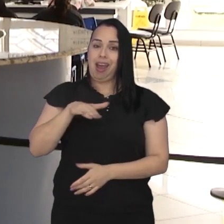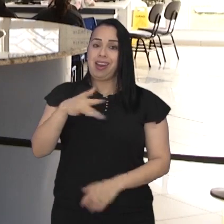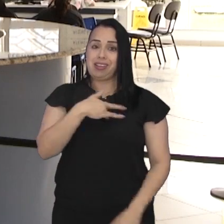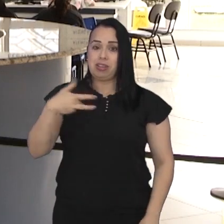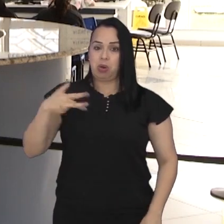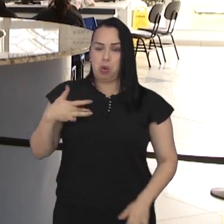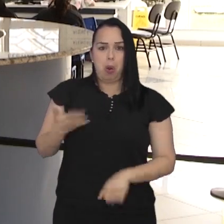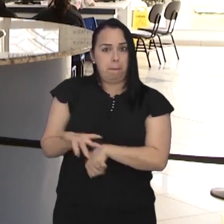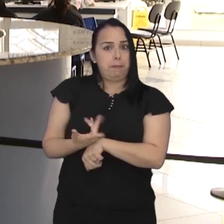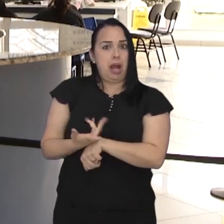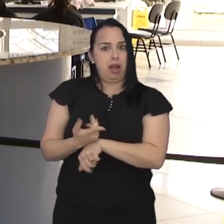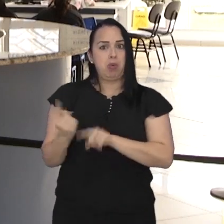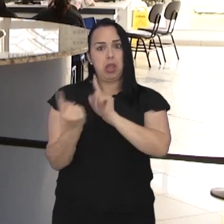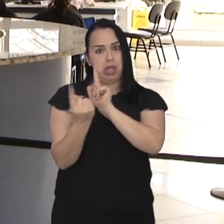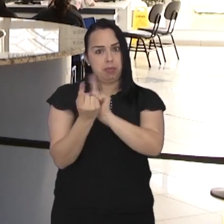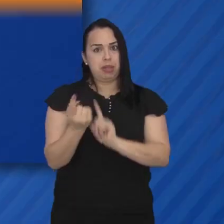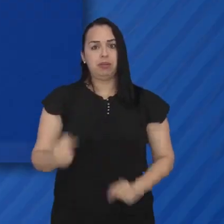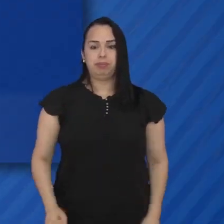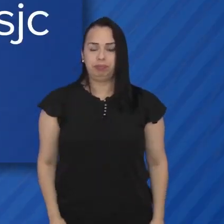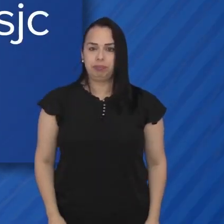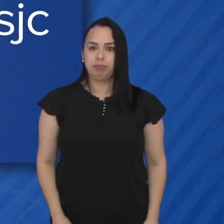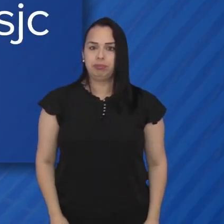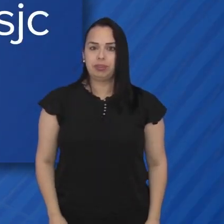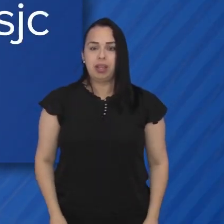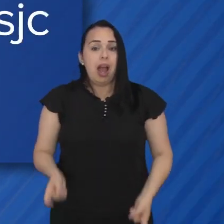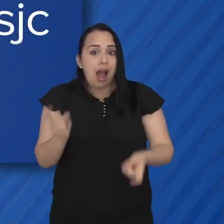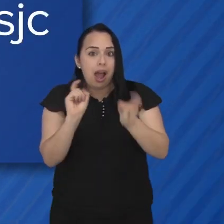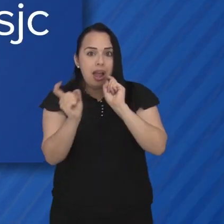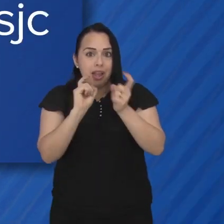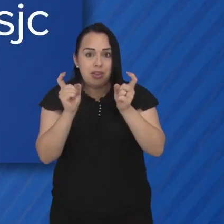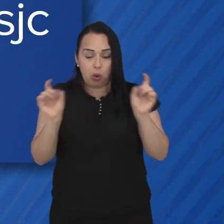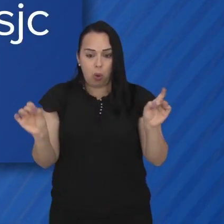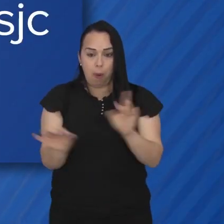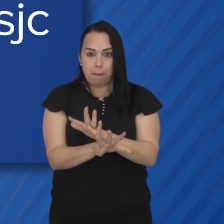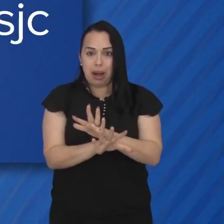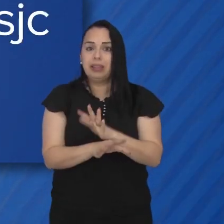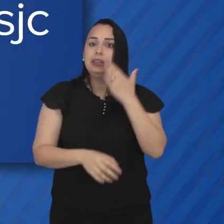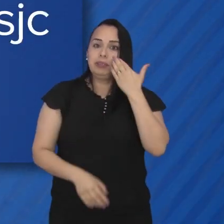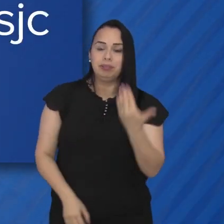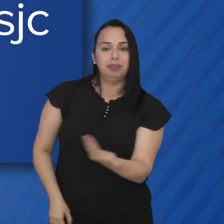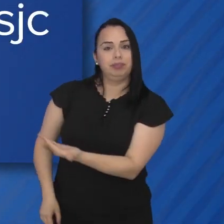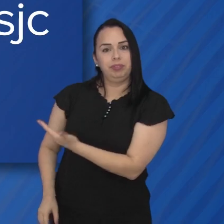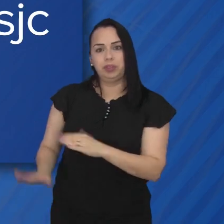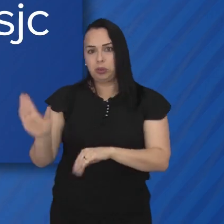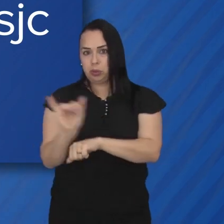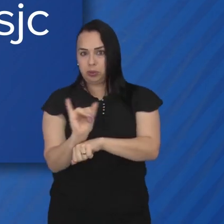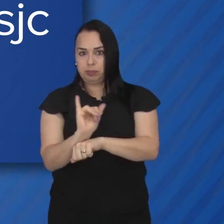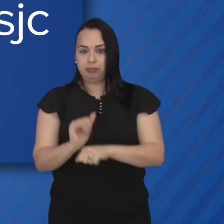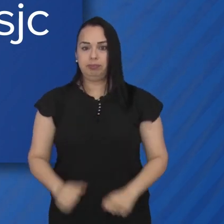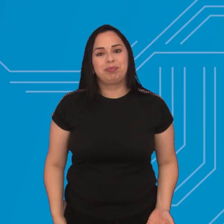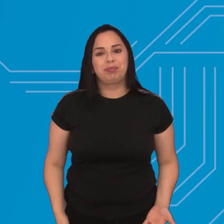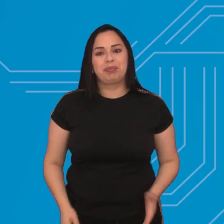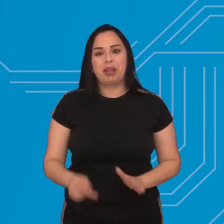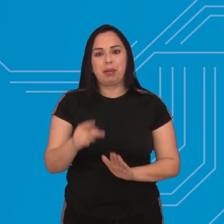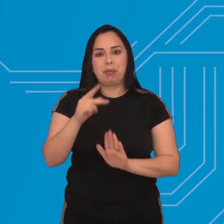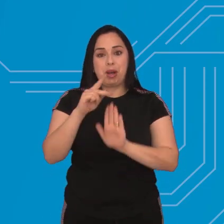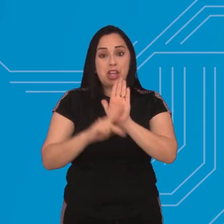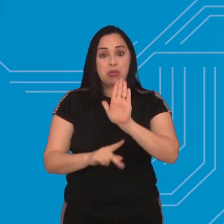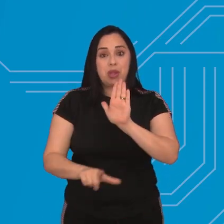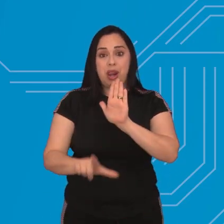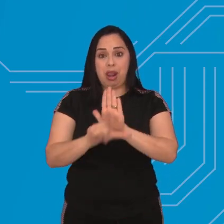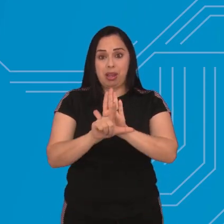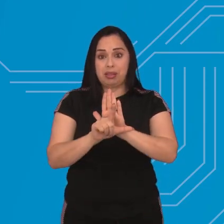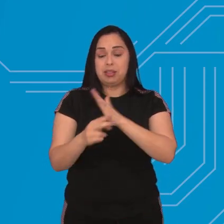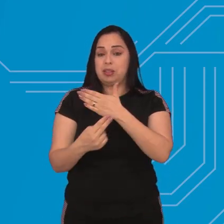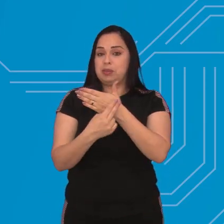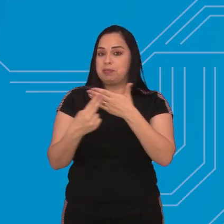agilizar procedimentos na área da saúde. A sessão na íntegra você confere no nosso canal do YouTube. E foi aprovado